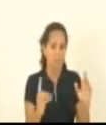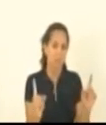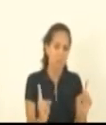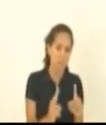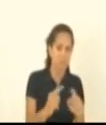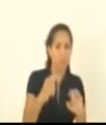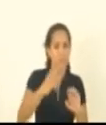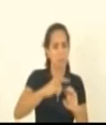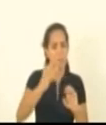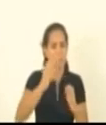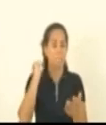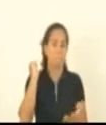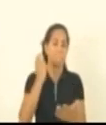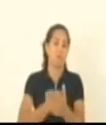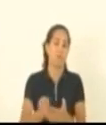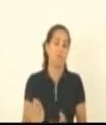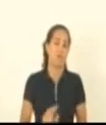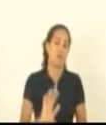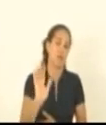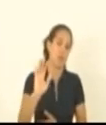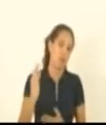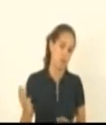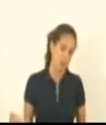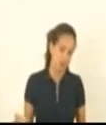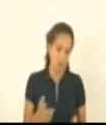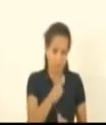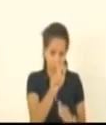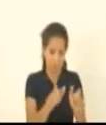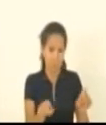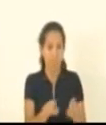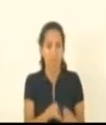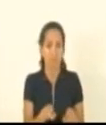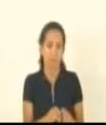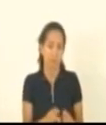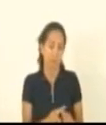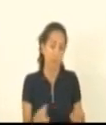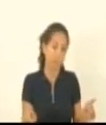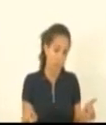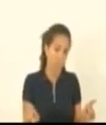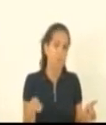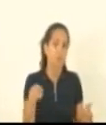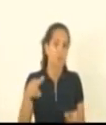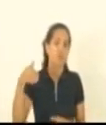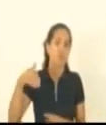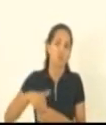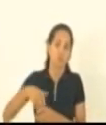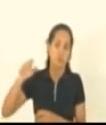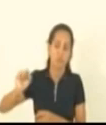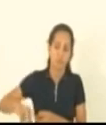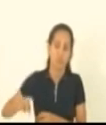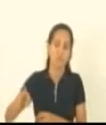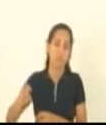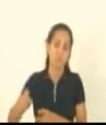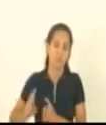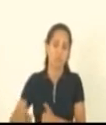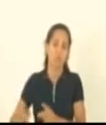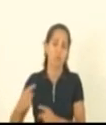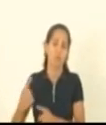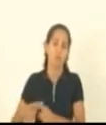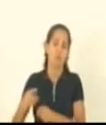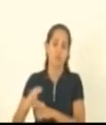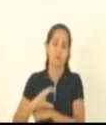fiscalizar sim mas não podemos passar um projeto inconstitucional então é nesse ponto que a gente votou sim pela manutenção do veto pela